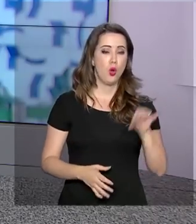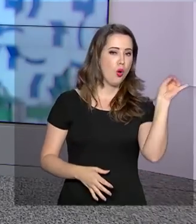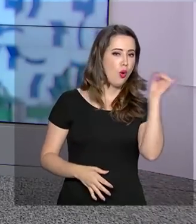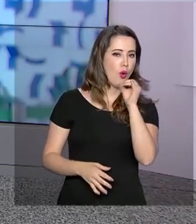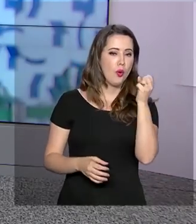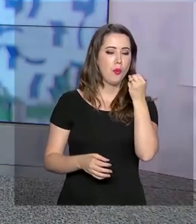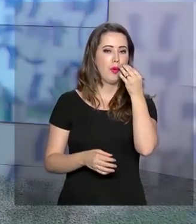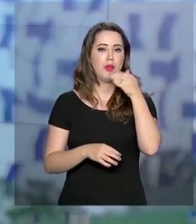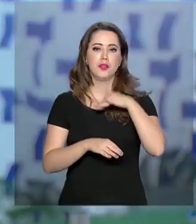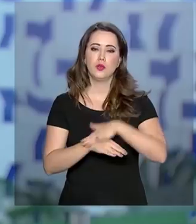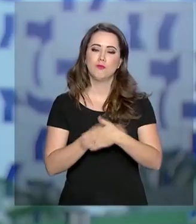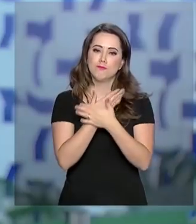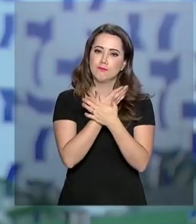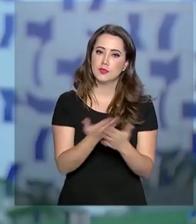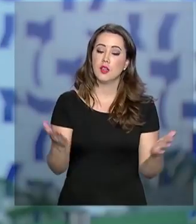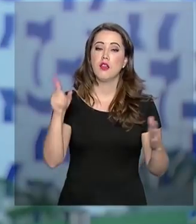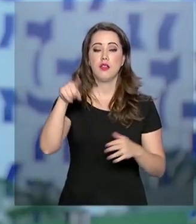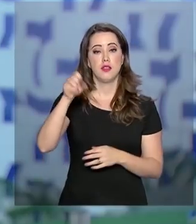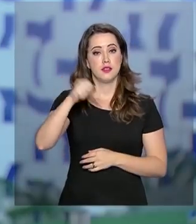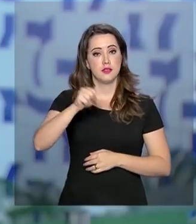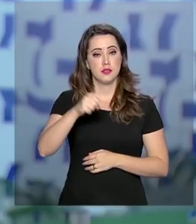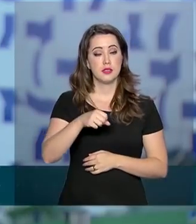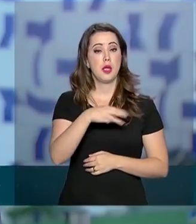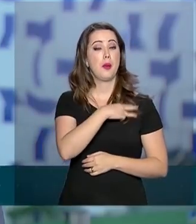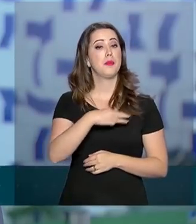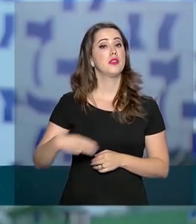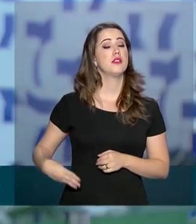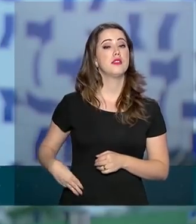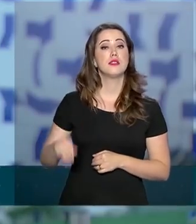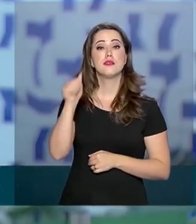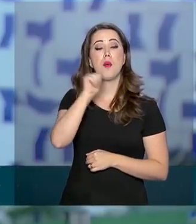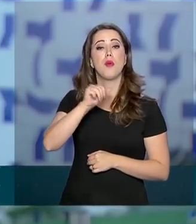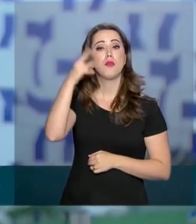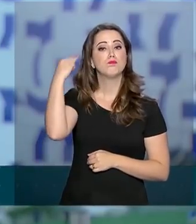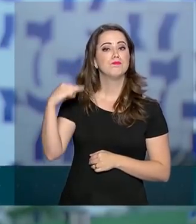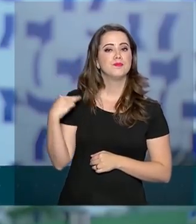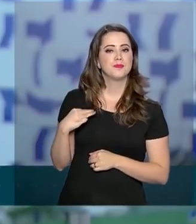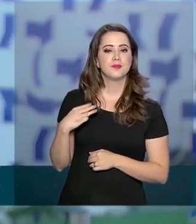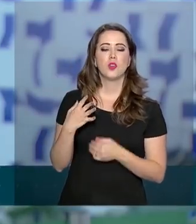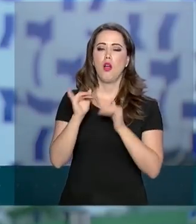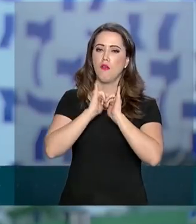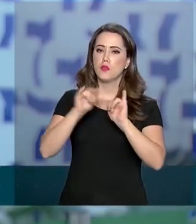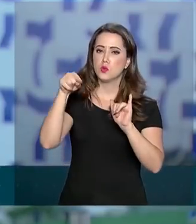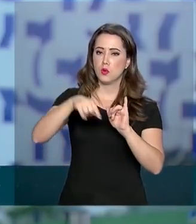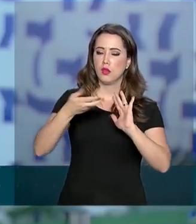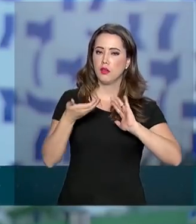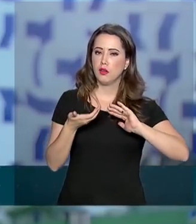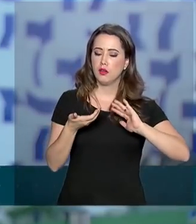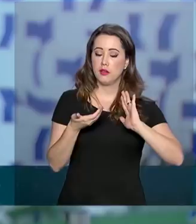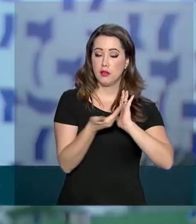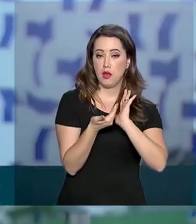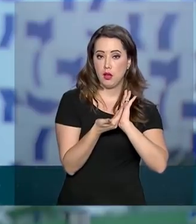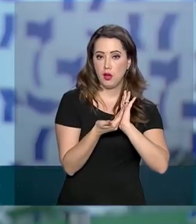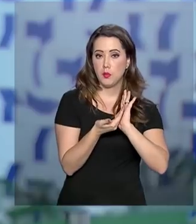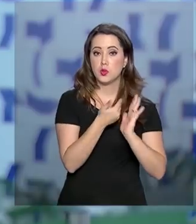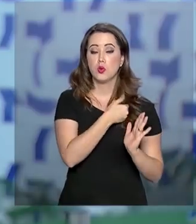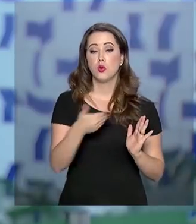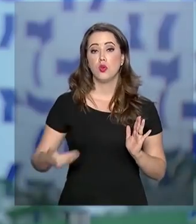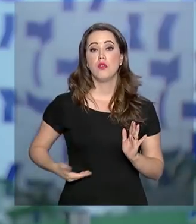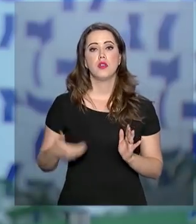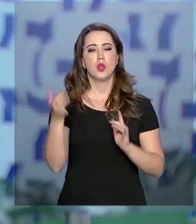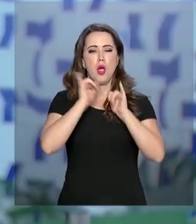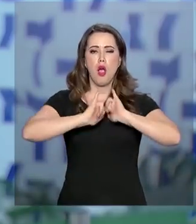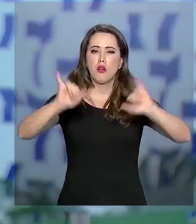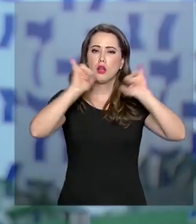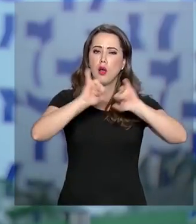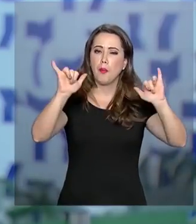boa noite para você, boa noite a todos. É isso mesmo, a ministra Damares Alves adiantou aqui na Câmara dos Deputados que o governo prepara uma campanha nacional